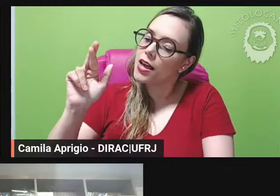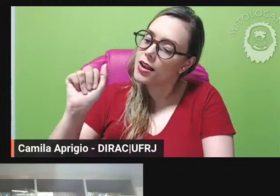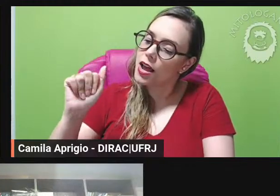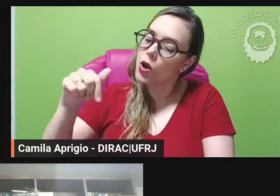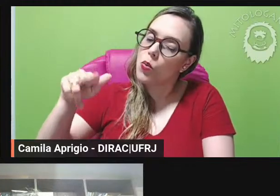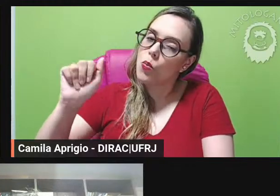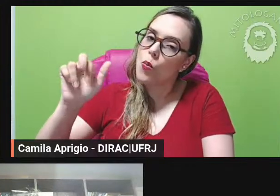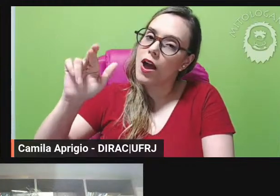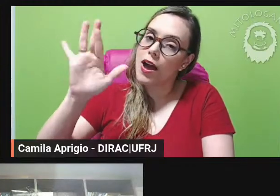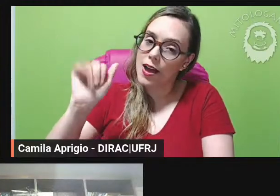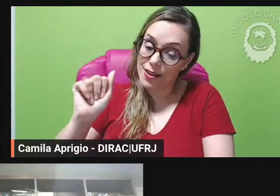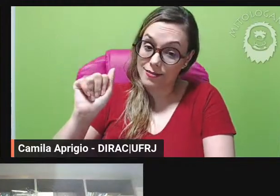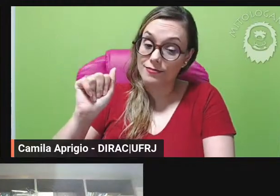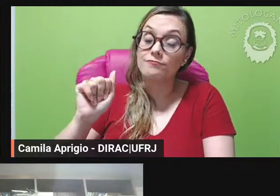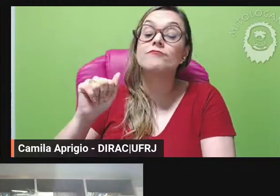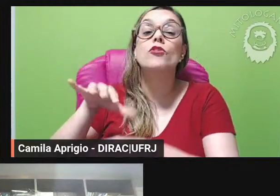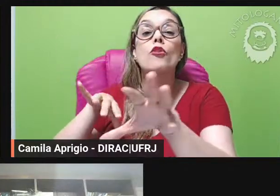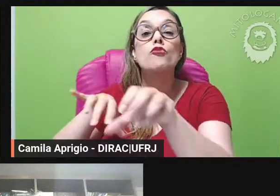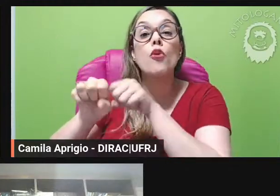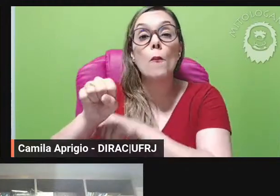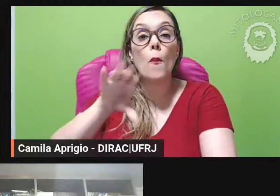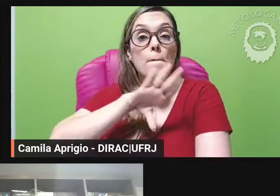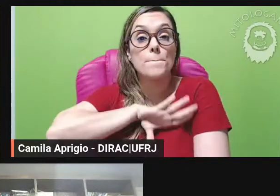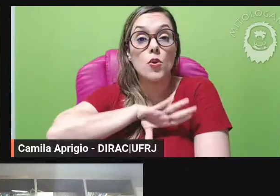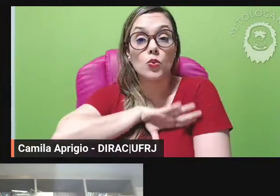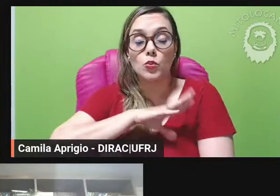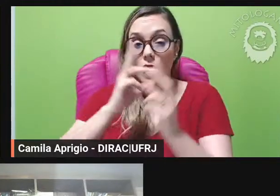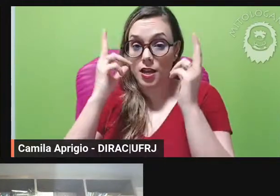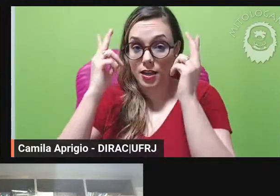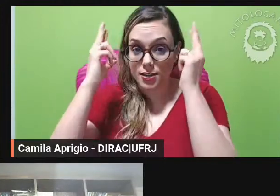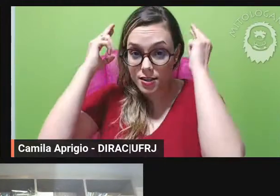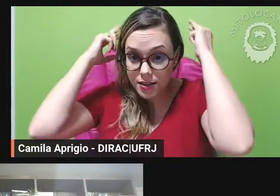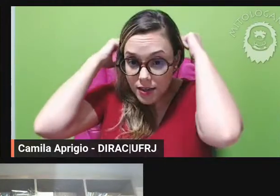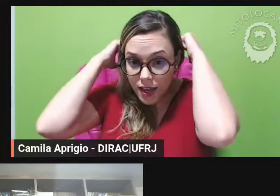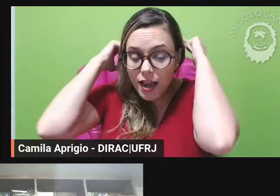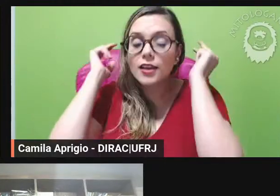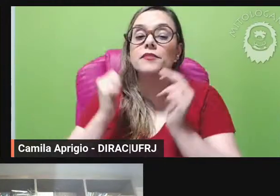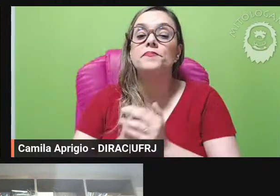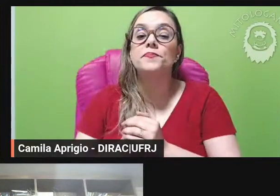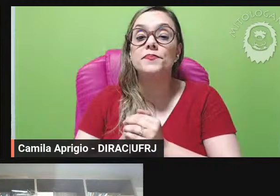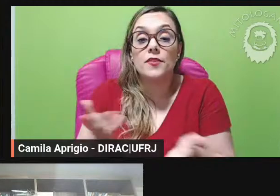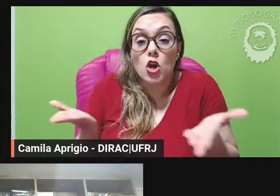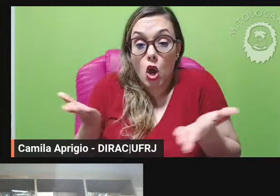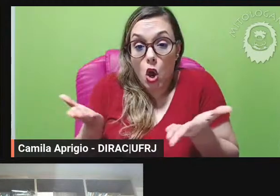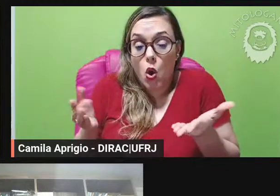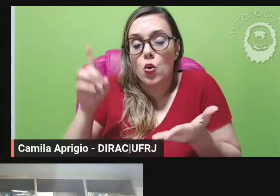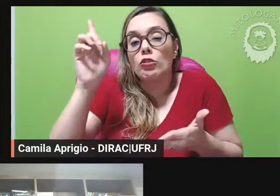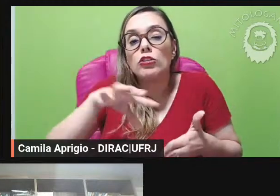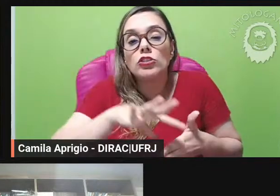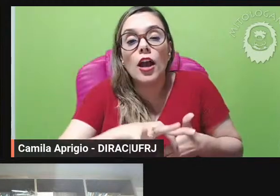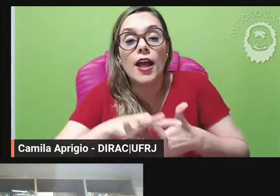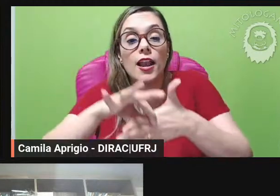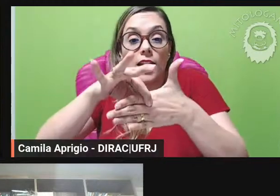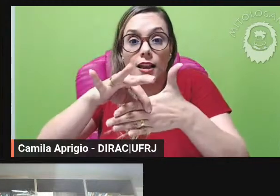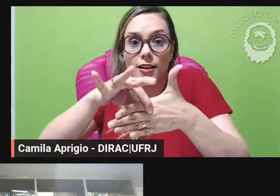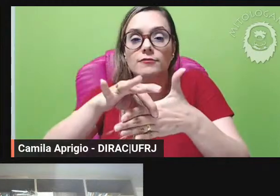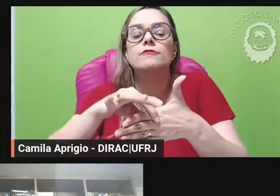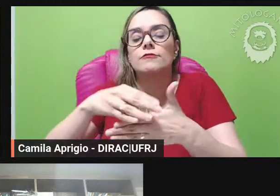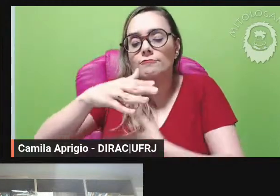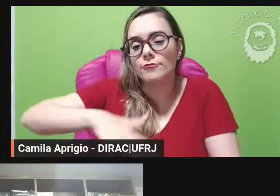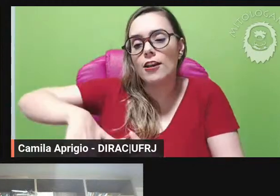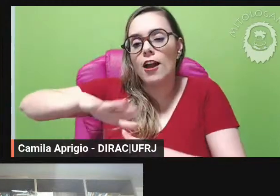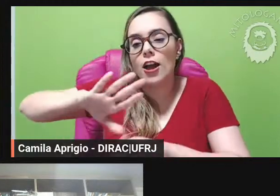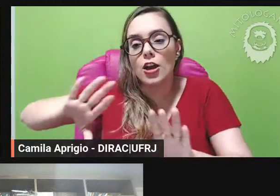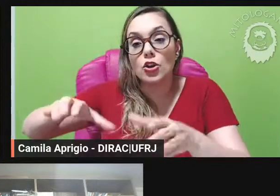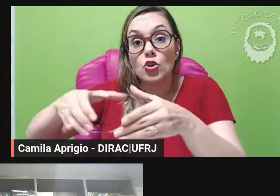mesma instituição e atualmente a Mônica é líder do grupo de estudos de literatura né GELIT